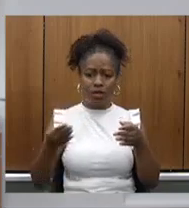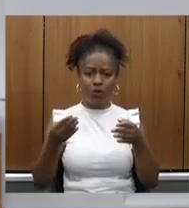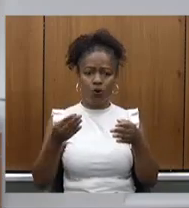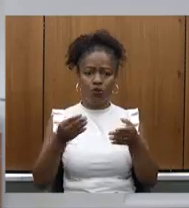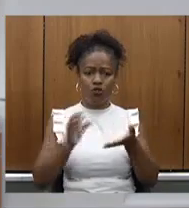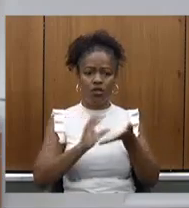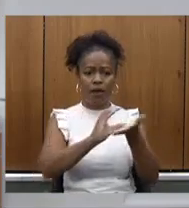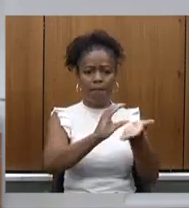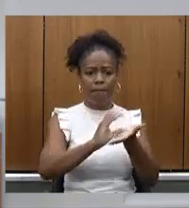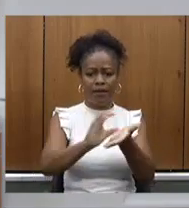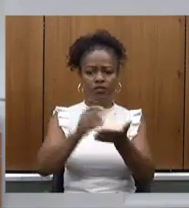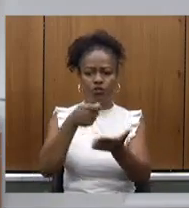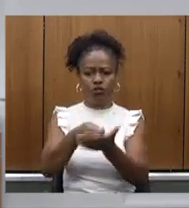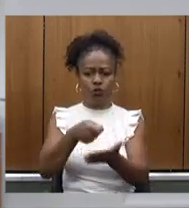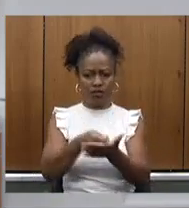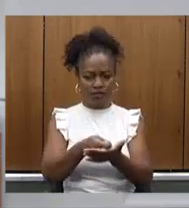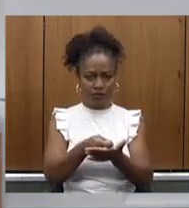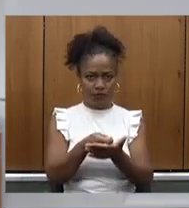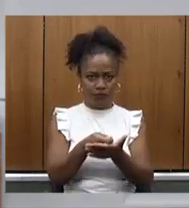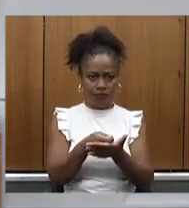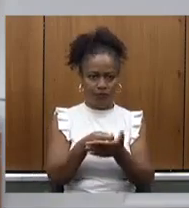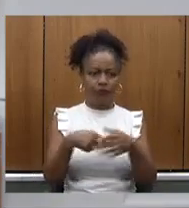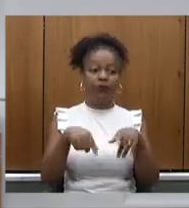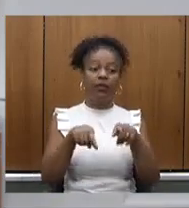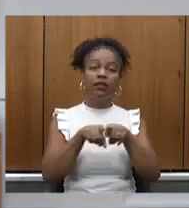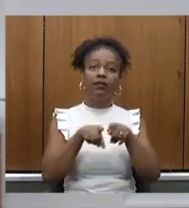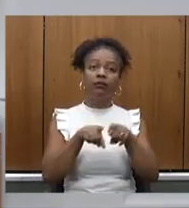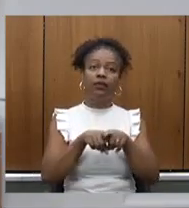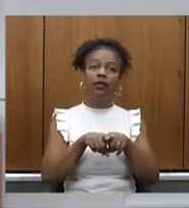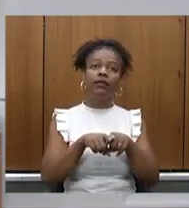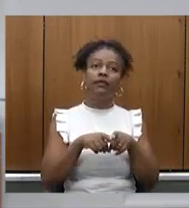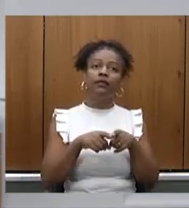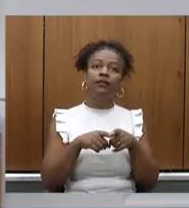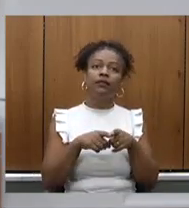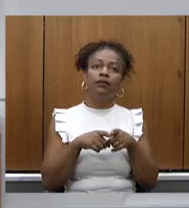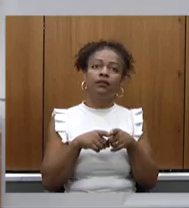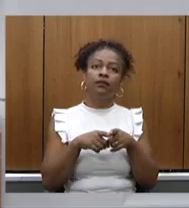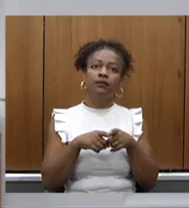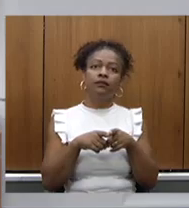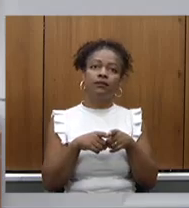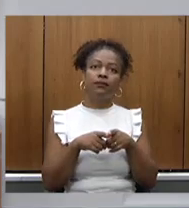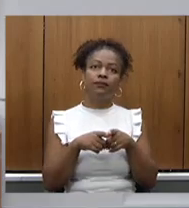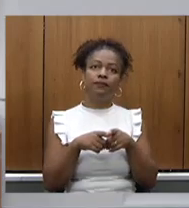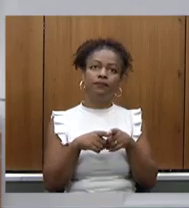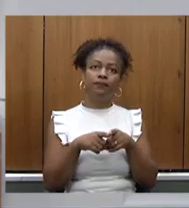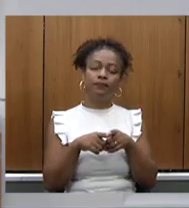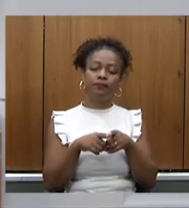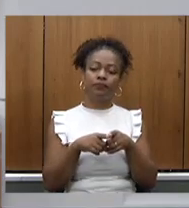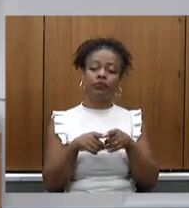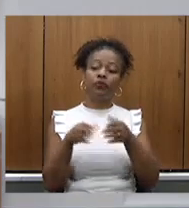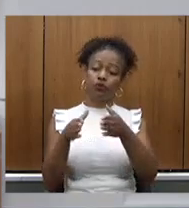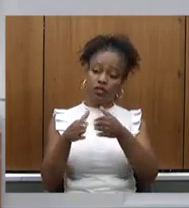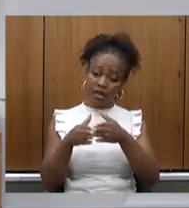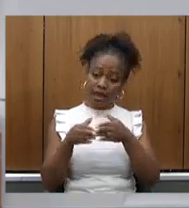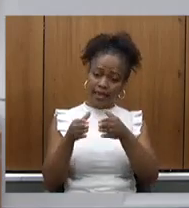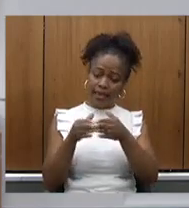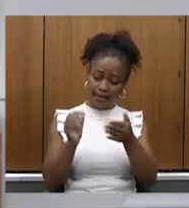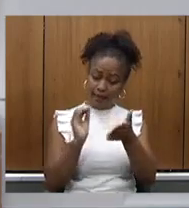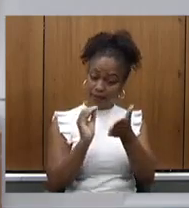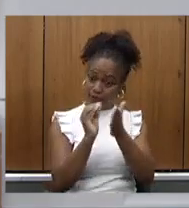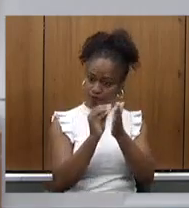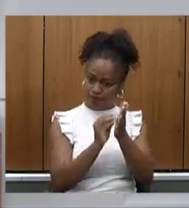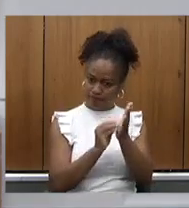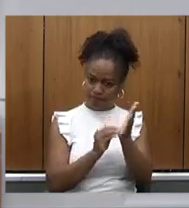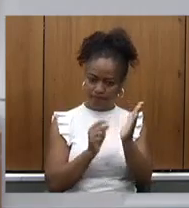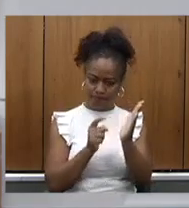obrigatórios e já adianto presidente que nos requerimentos aqui para esta assembleia fiscaliza